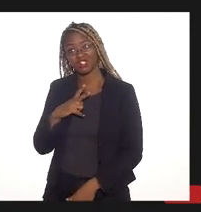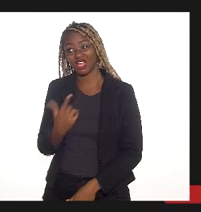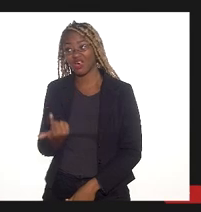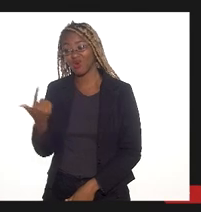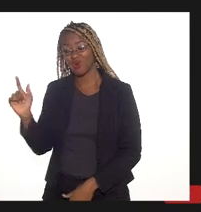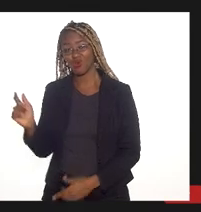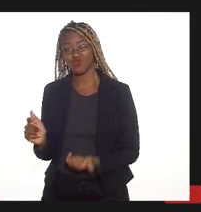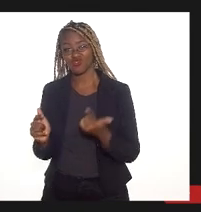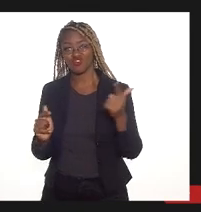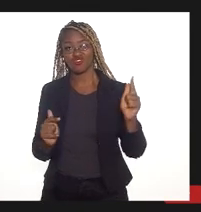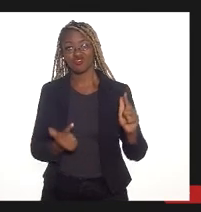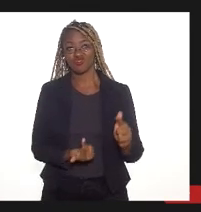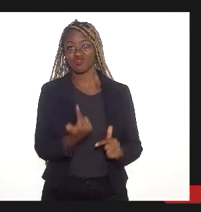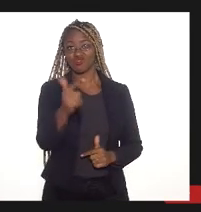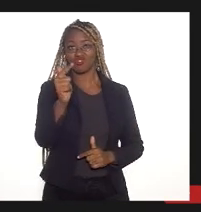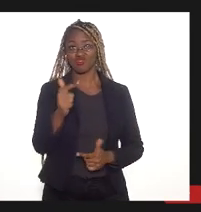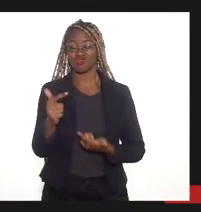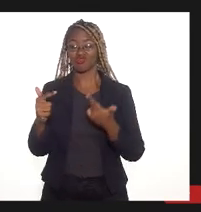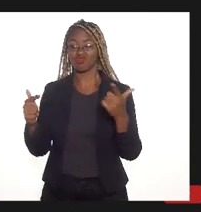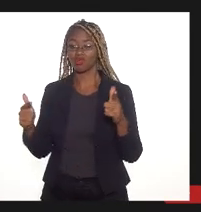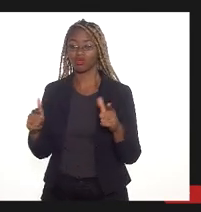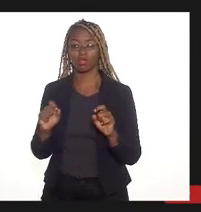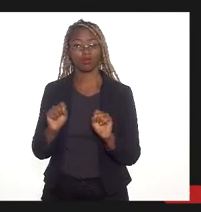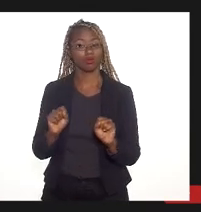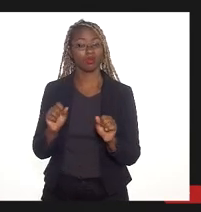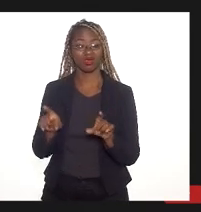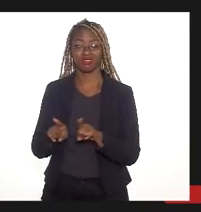empreendimentos que podem ser de qualquer